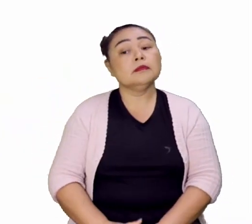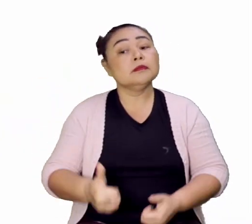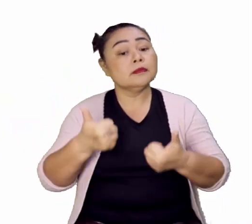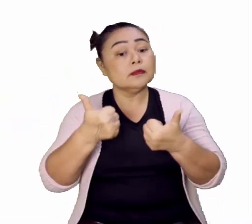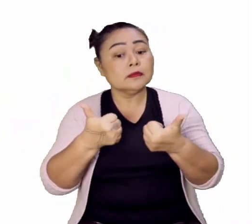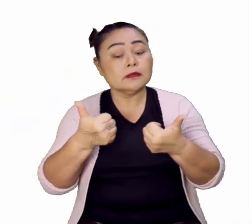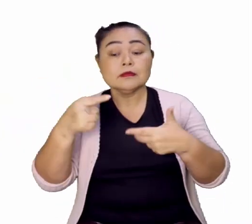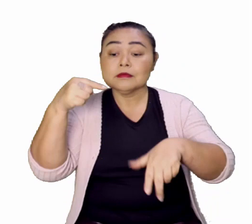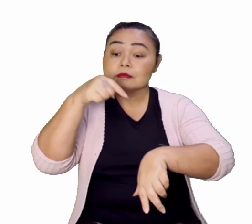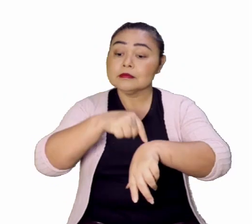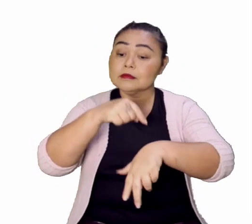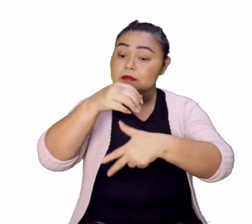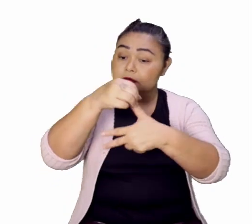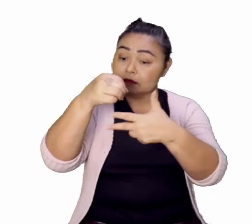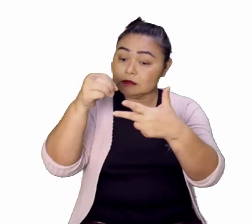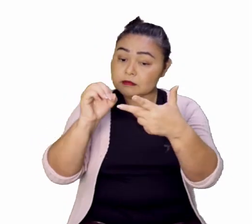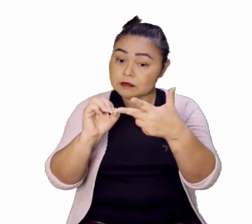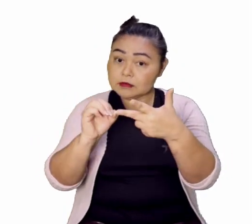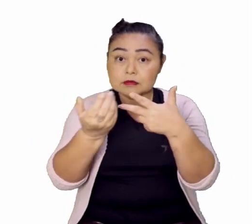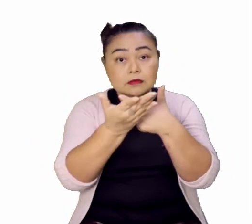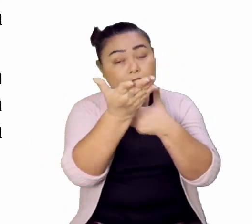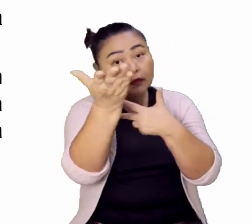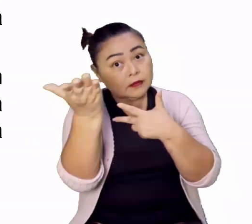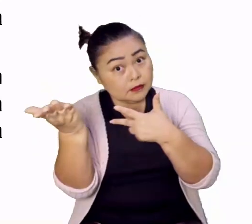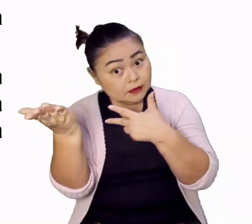hora do Enem. Agora é com você.